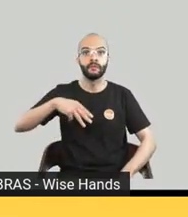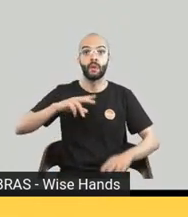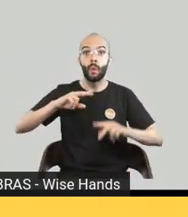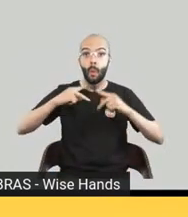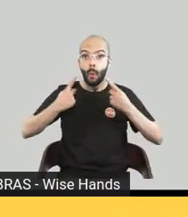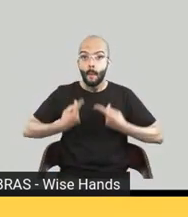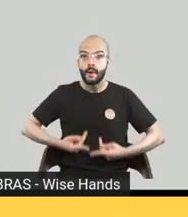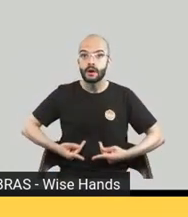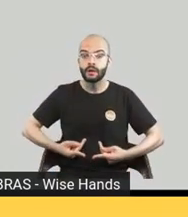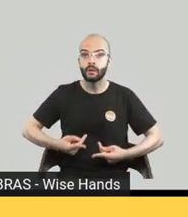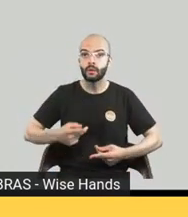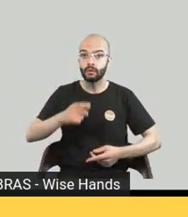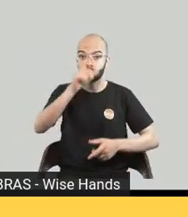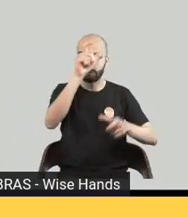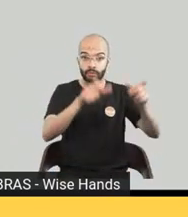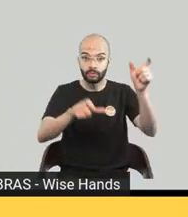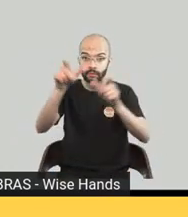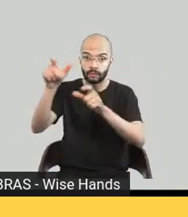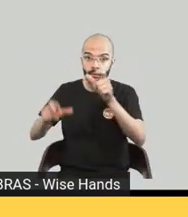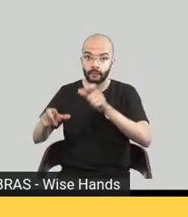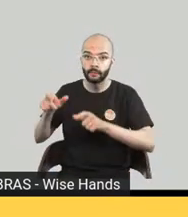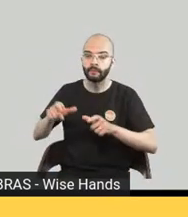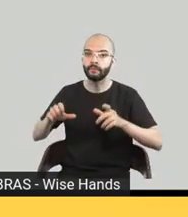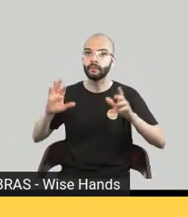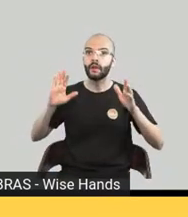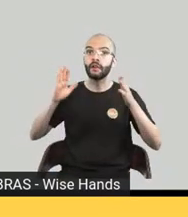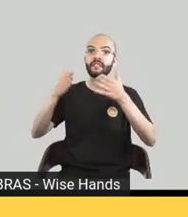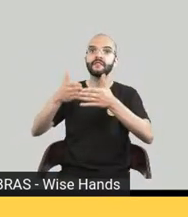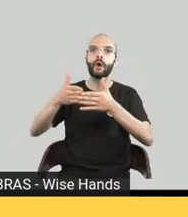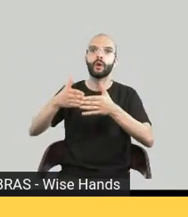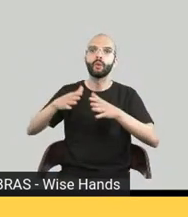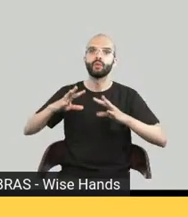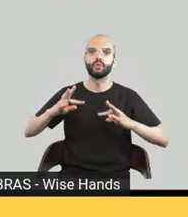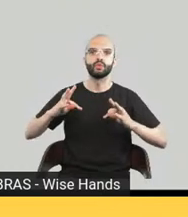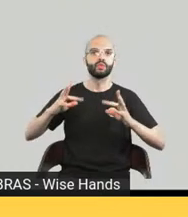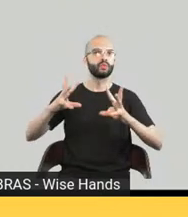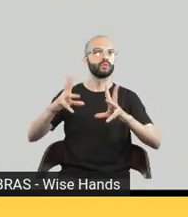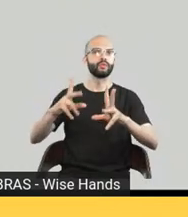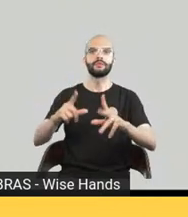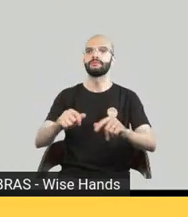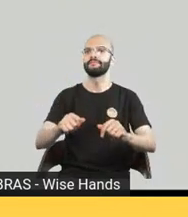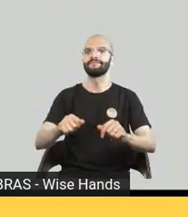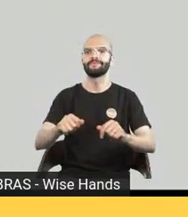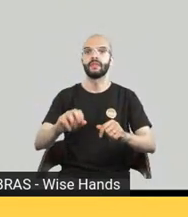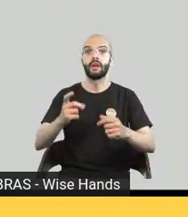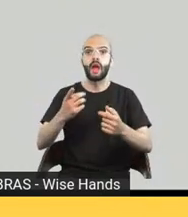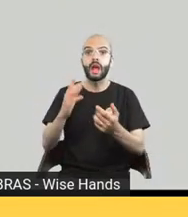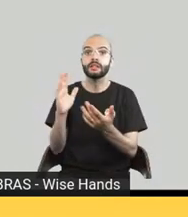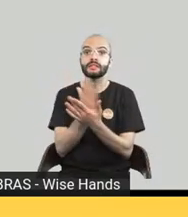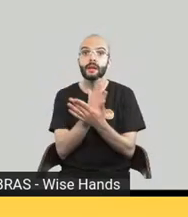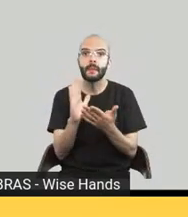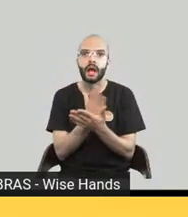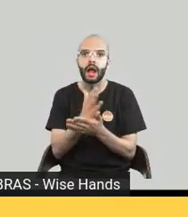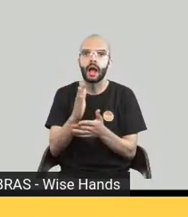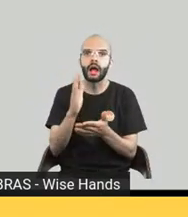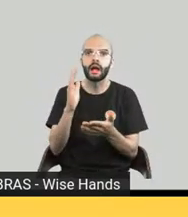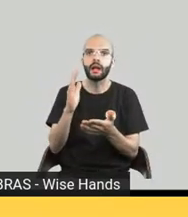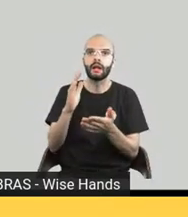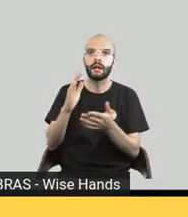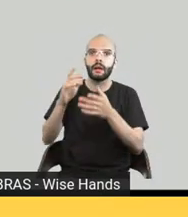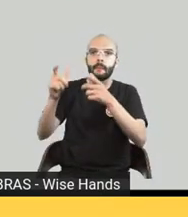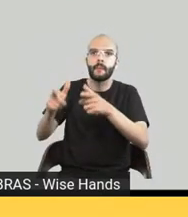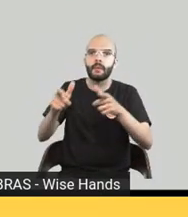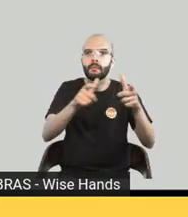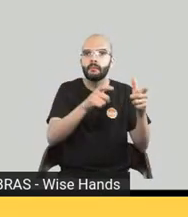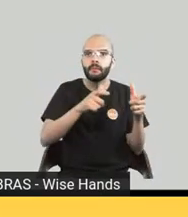pensar como um todo pensar em todos a Marina colocou muito bem de dizer olha uma capa ela é